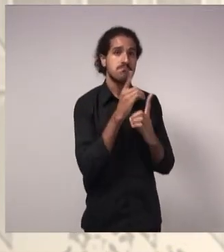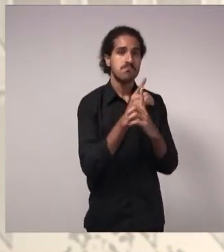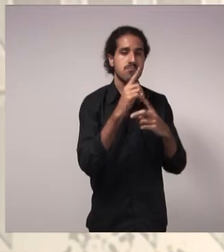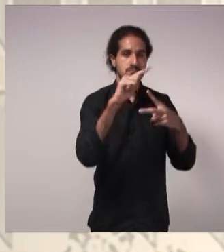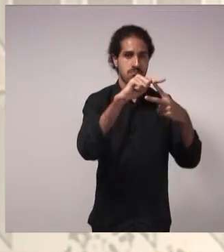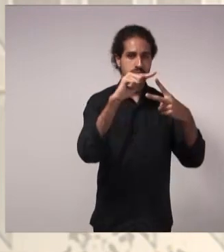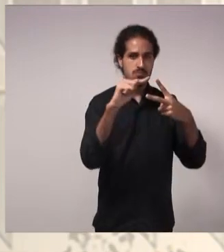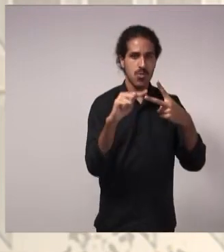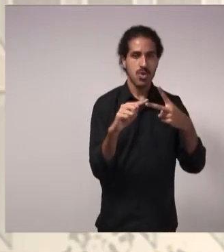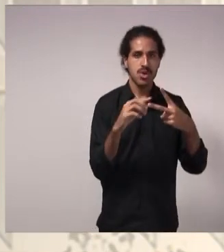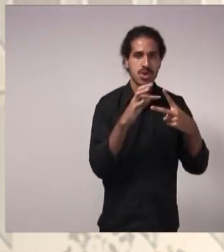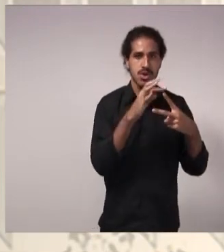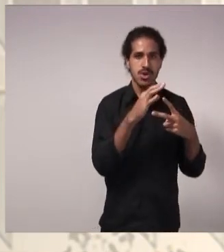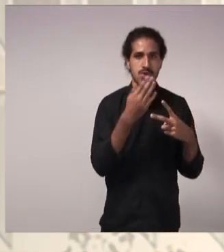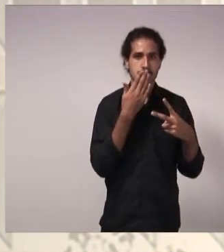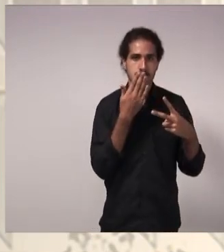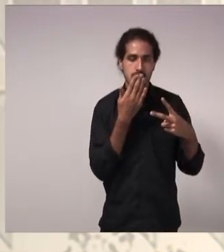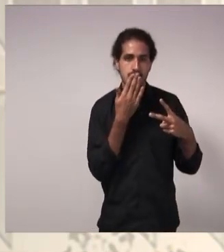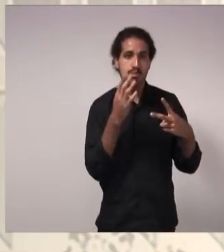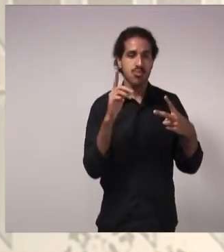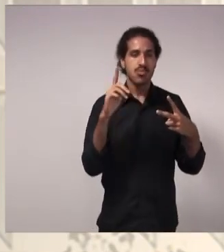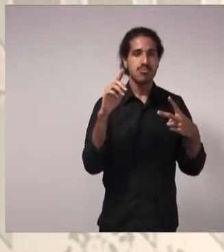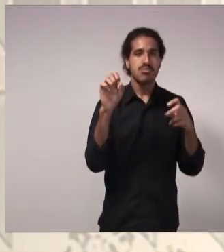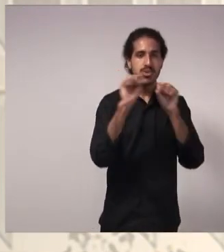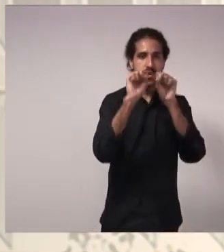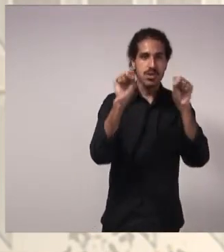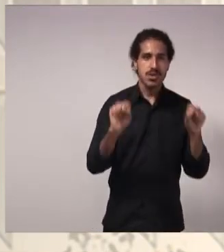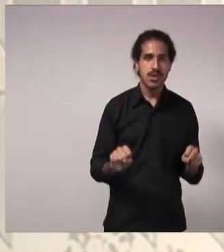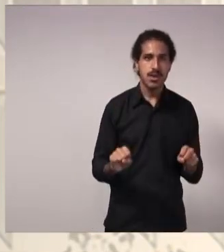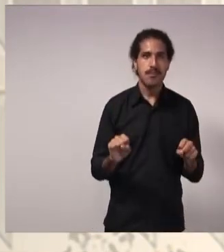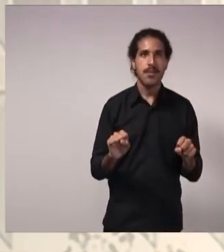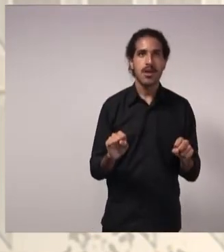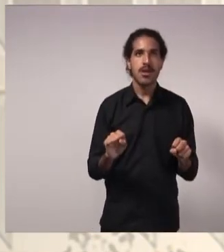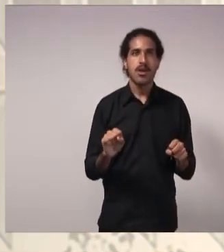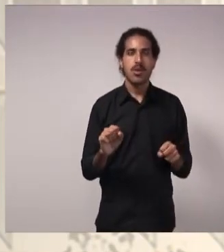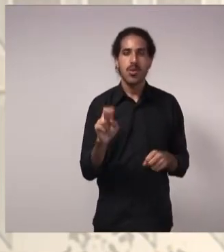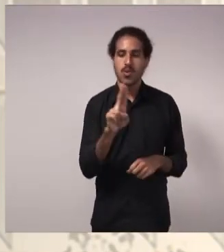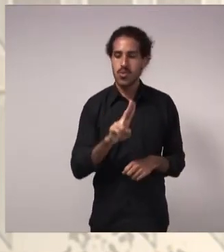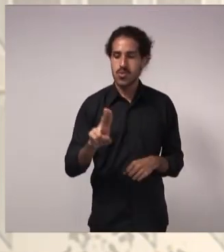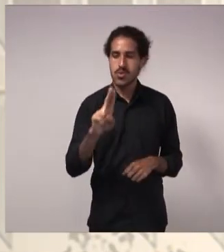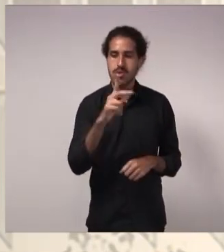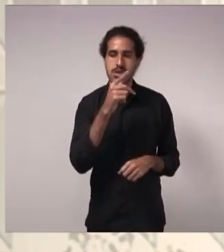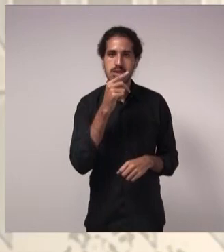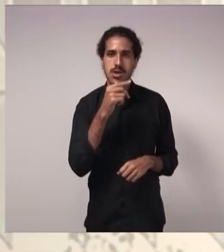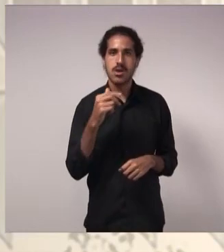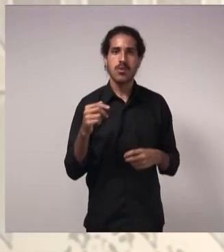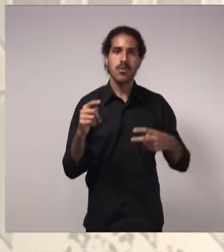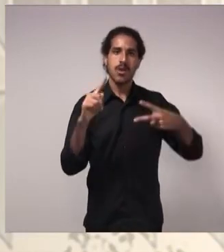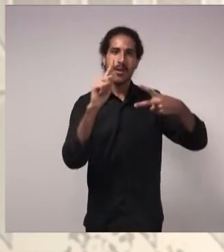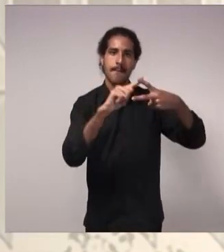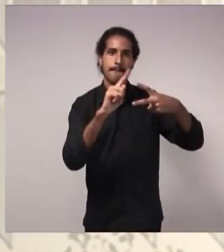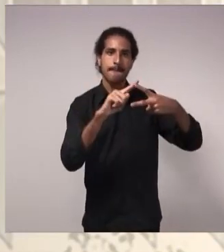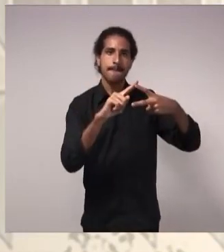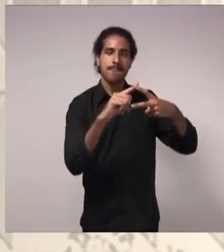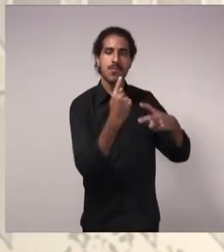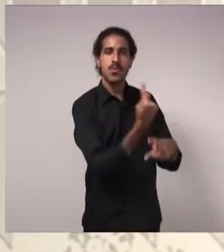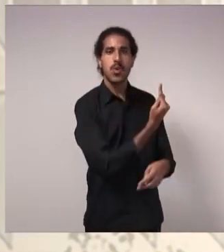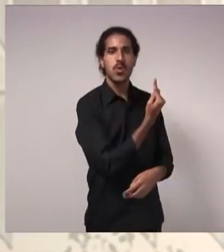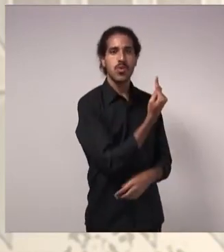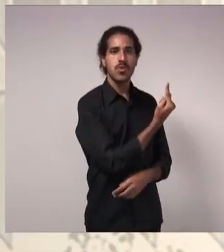tipos de sistema para aproveitamento de água pluvial e para o reuso de águas cinzas. Nós temos um sistema isolado,